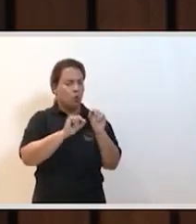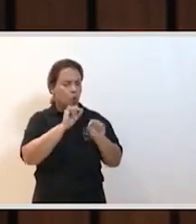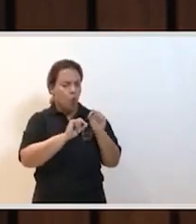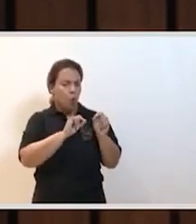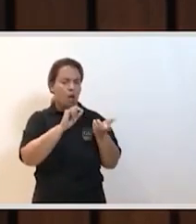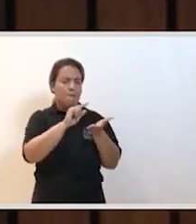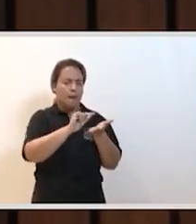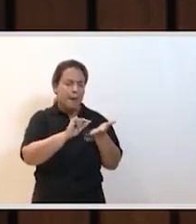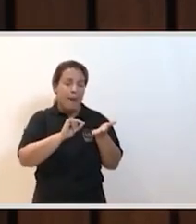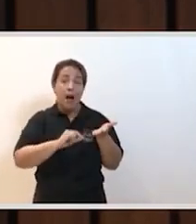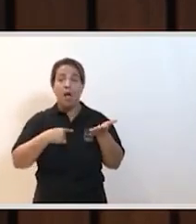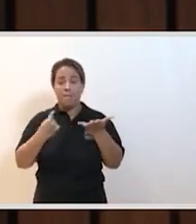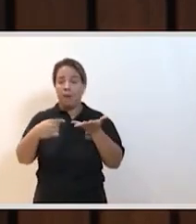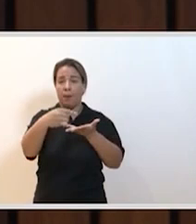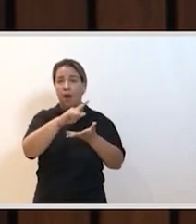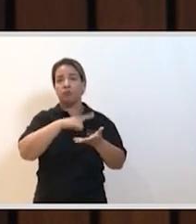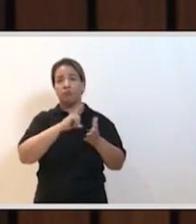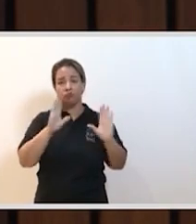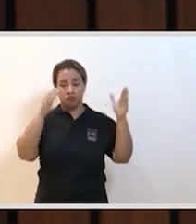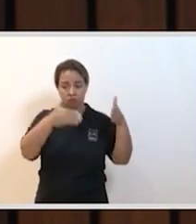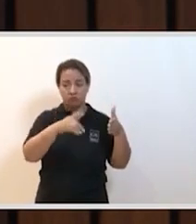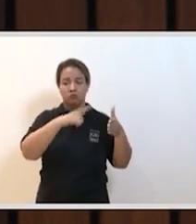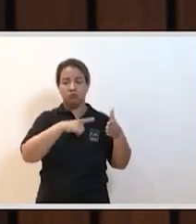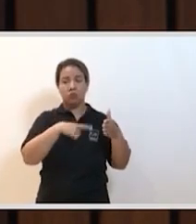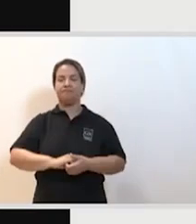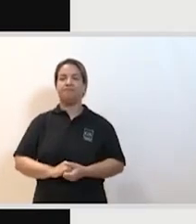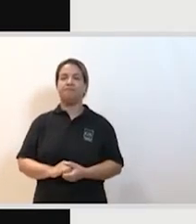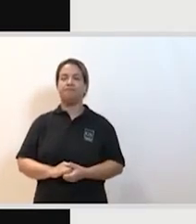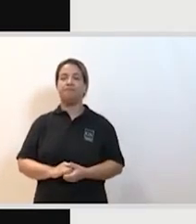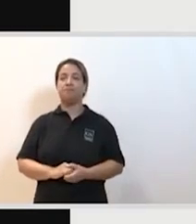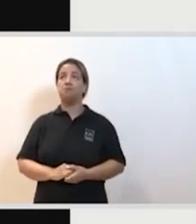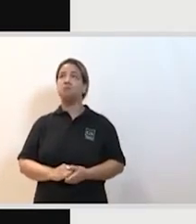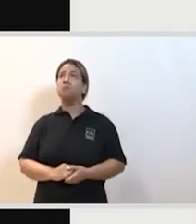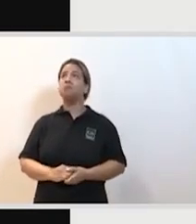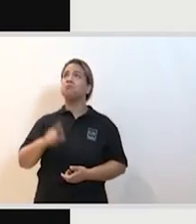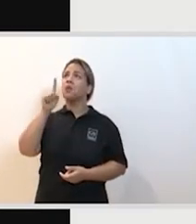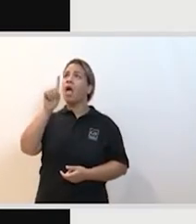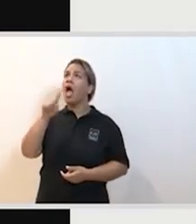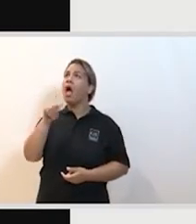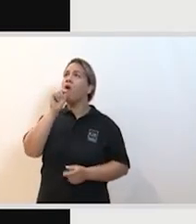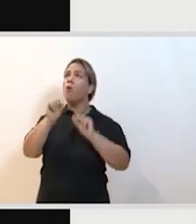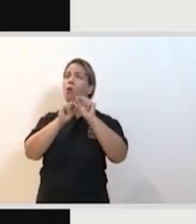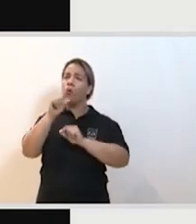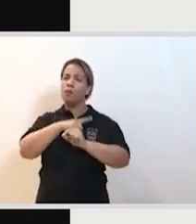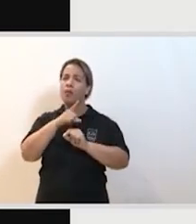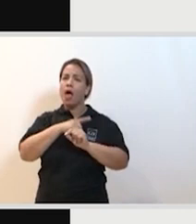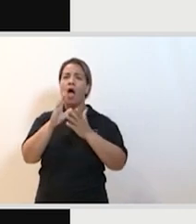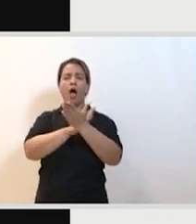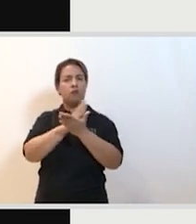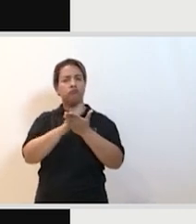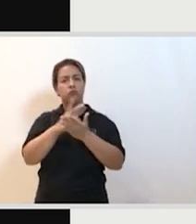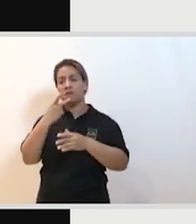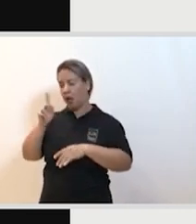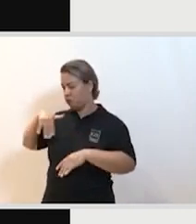aspectos que eu pretendo abordar aqui nessa apresentação. Esse é um dos aspectos que eu gosto de ressaltar, até porque esse é um aspecto que diz muito respeito a